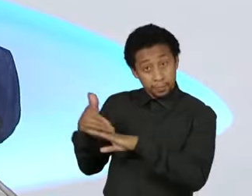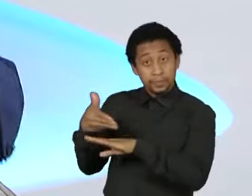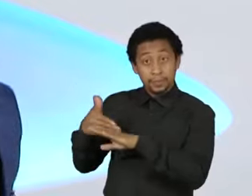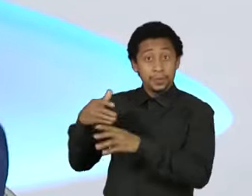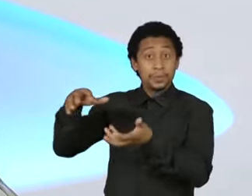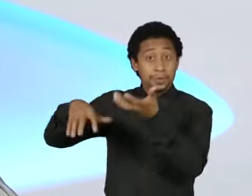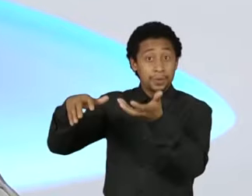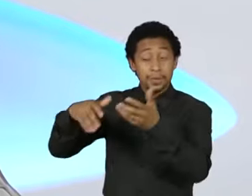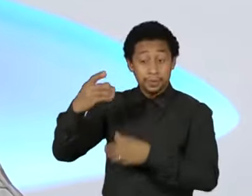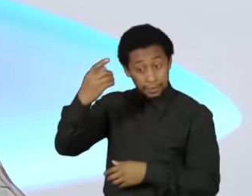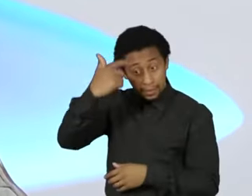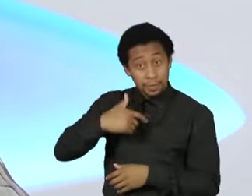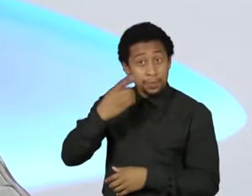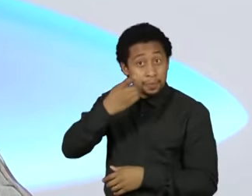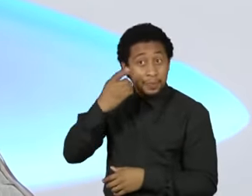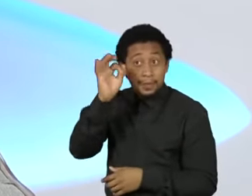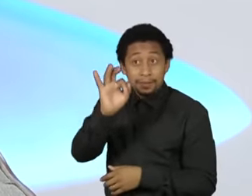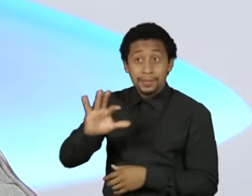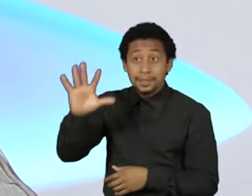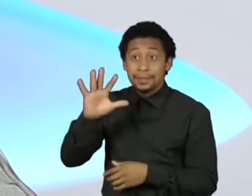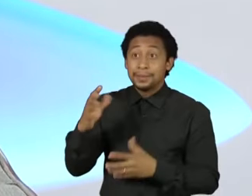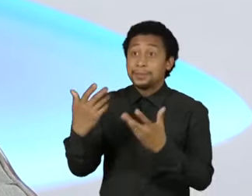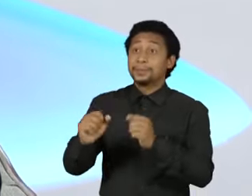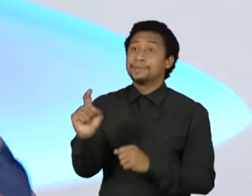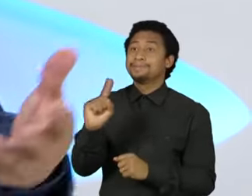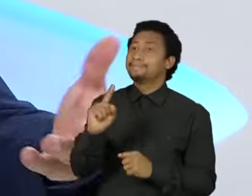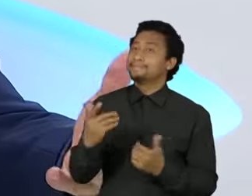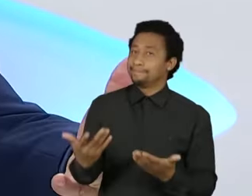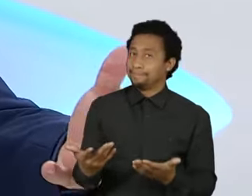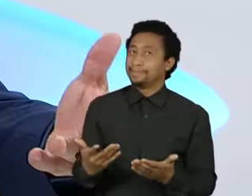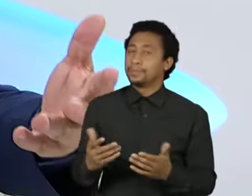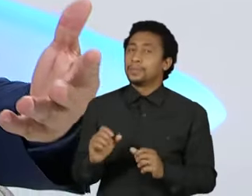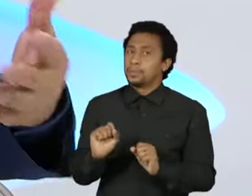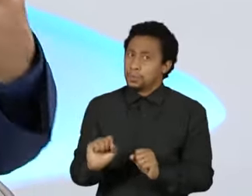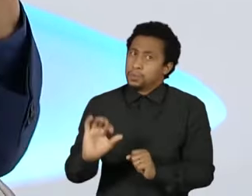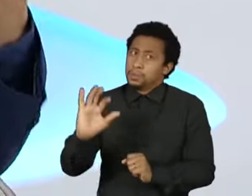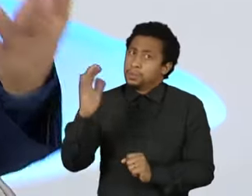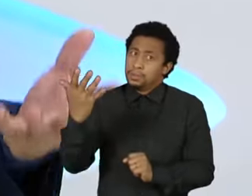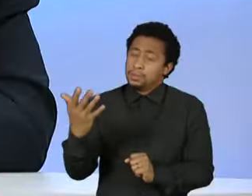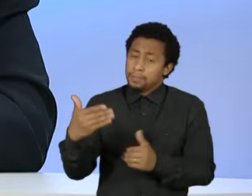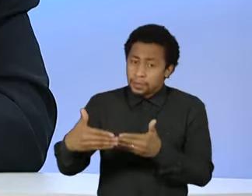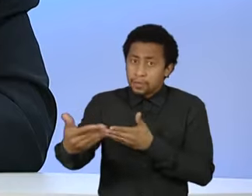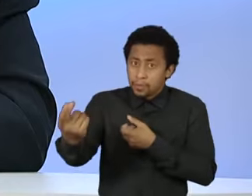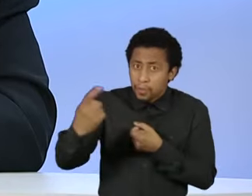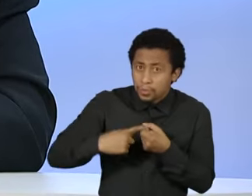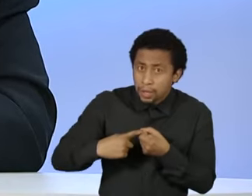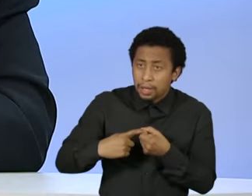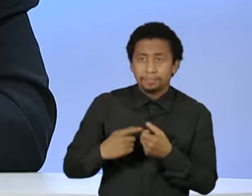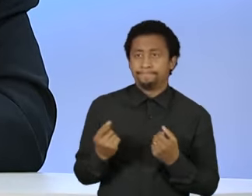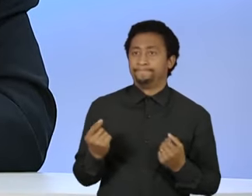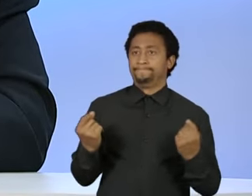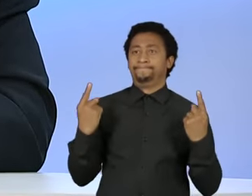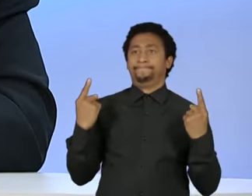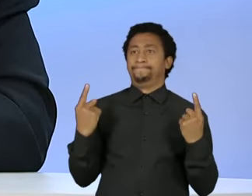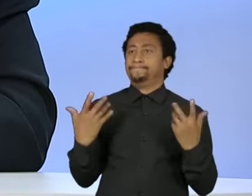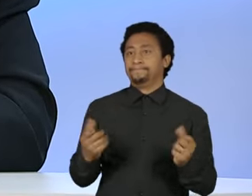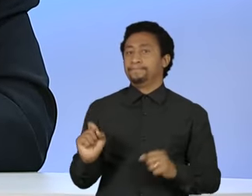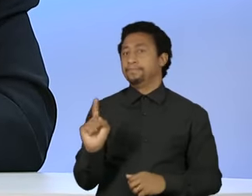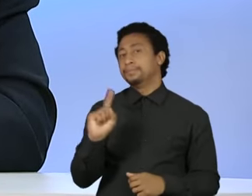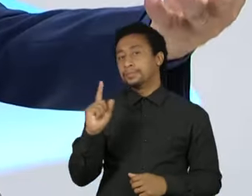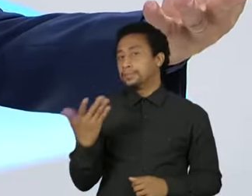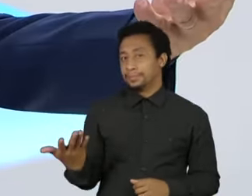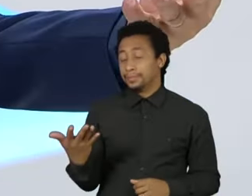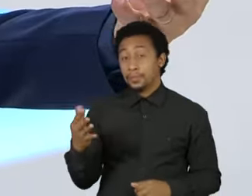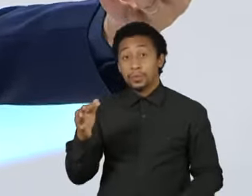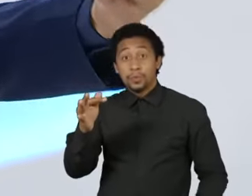federal. Nós derrubamos lá no escândalo dos anões. Voltar com isso é um absurdo. E, quer dizer, um